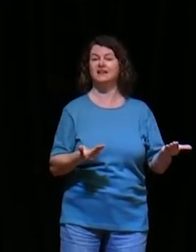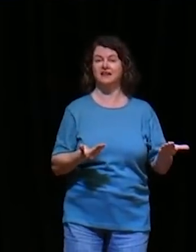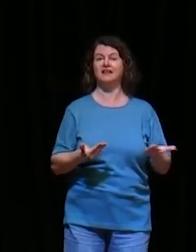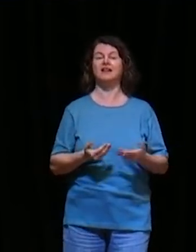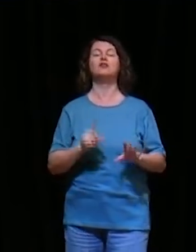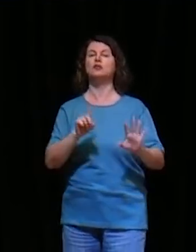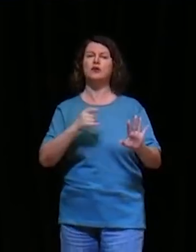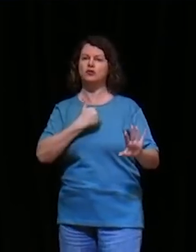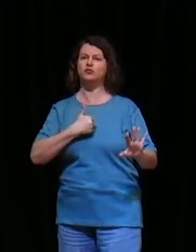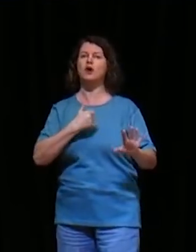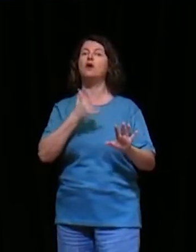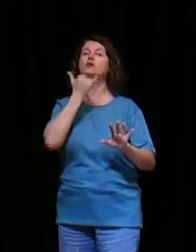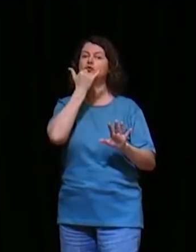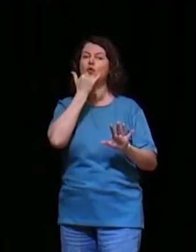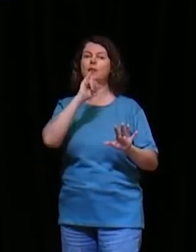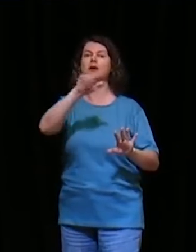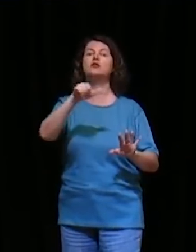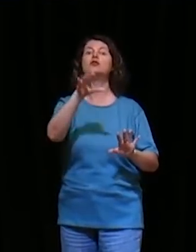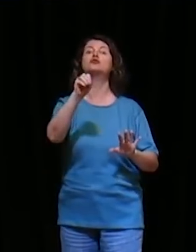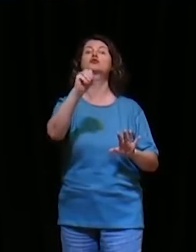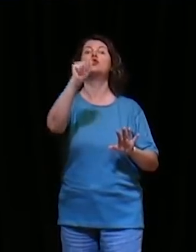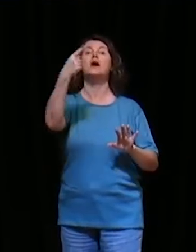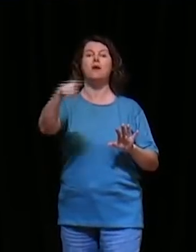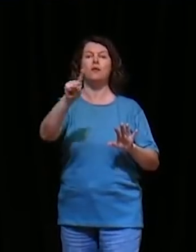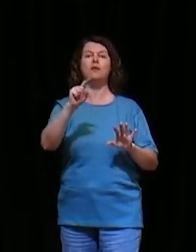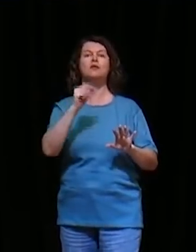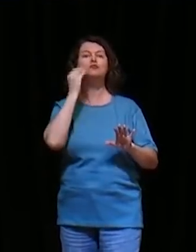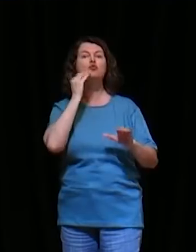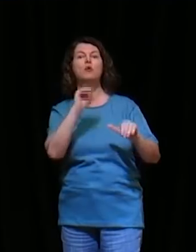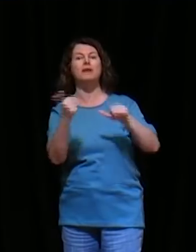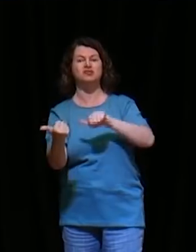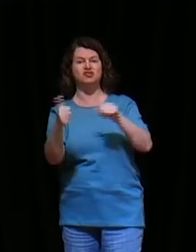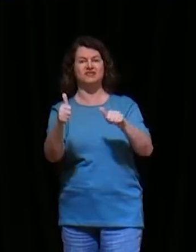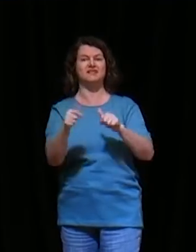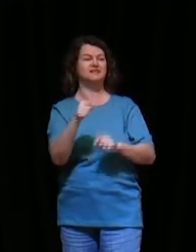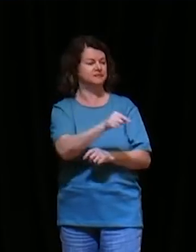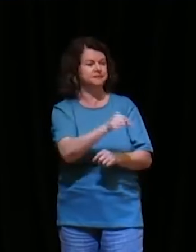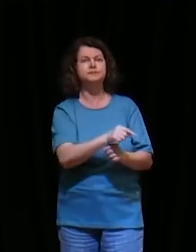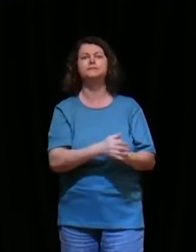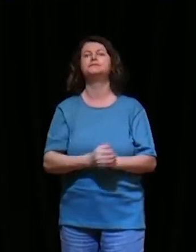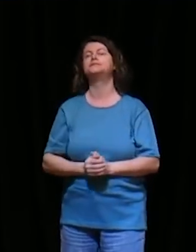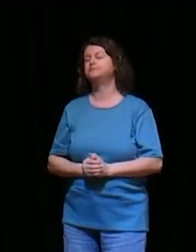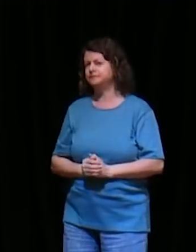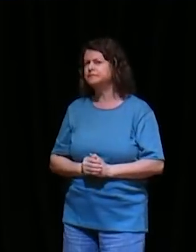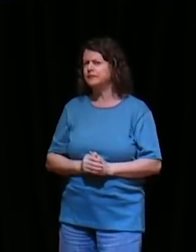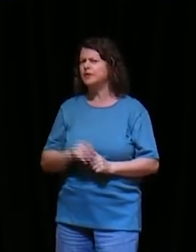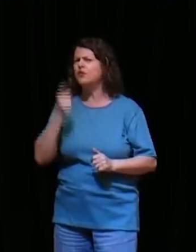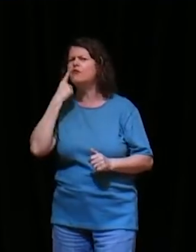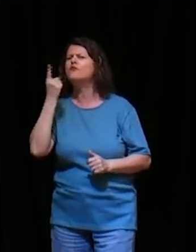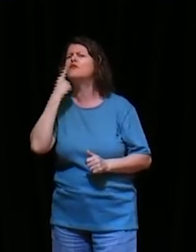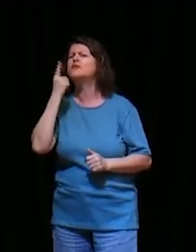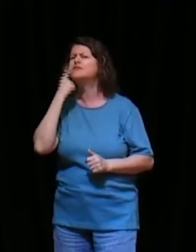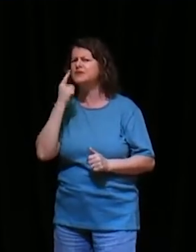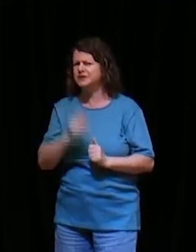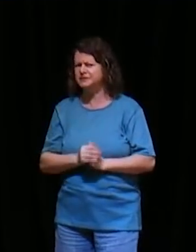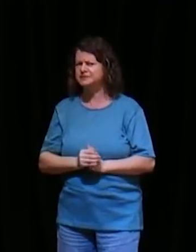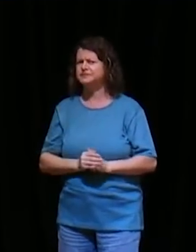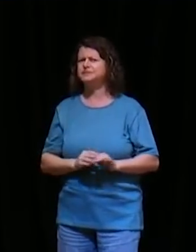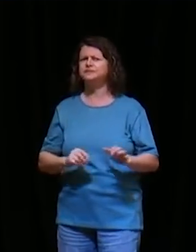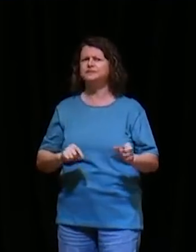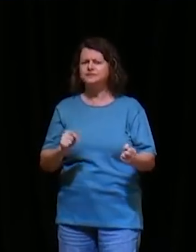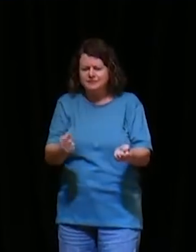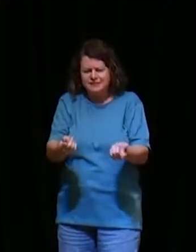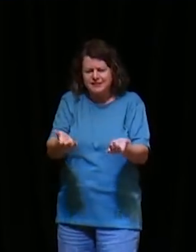cumprir, o dever sacerdotal, de oferecer incenso, e você vai entender, que o incenso,